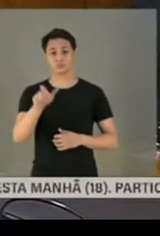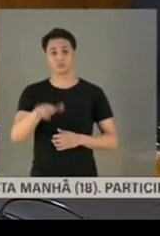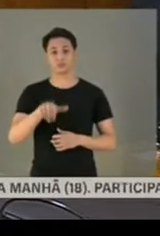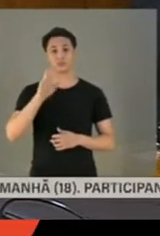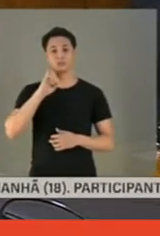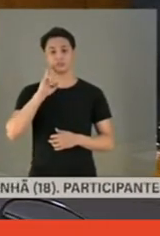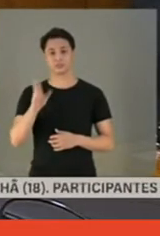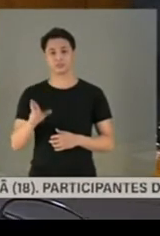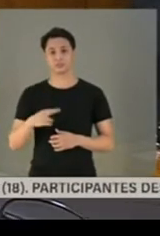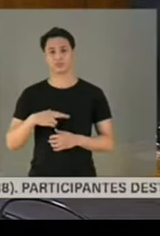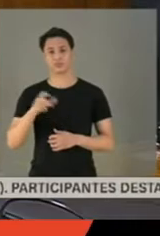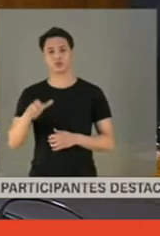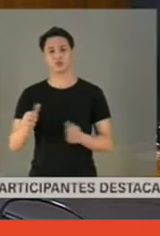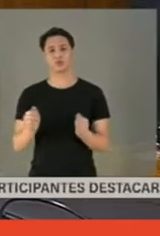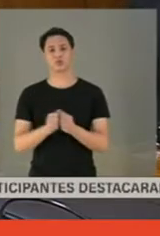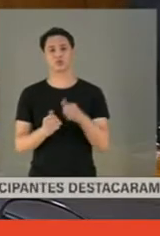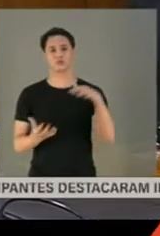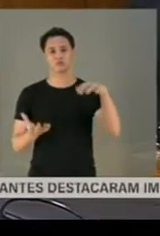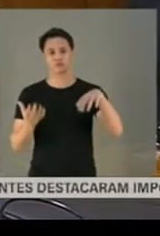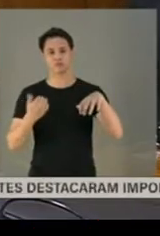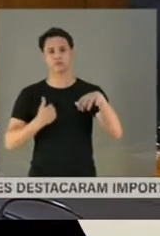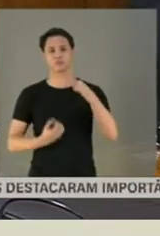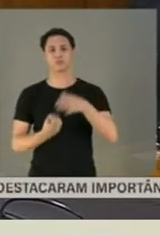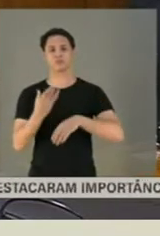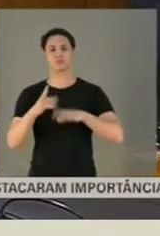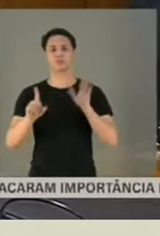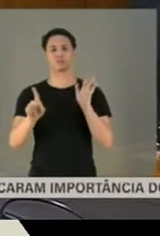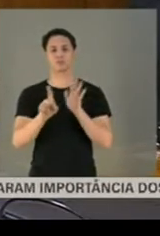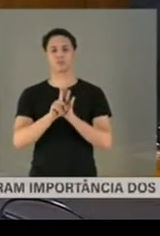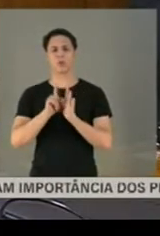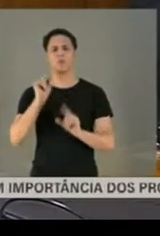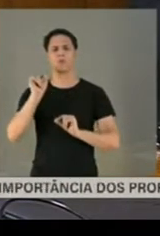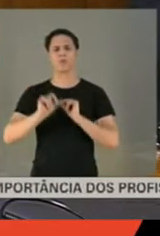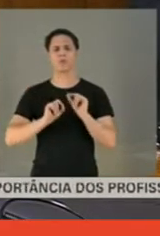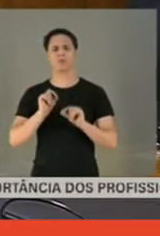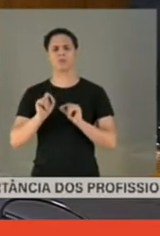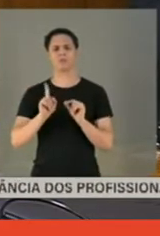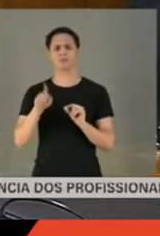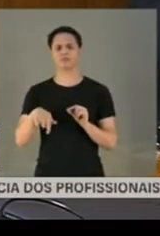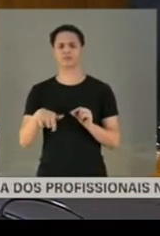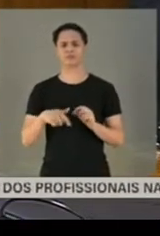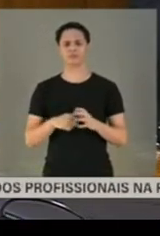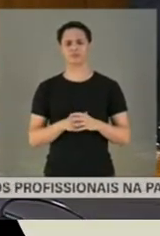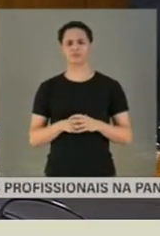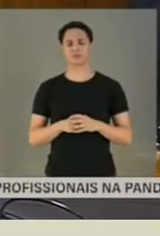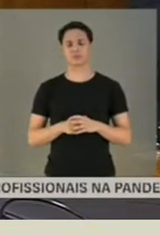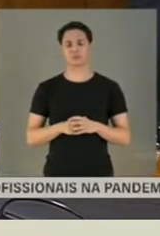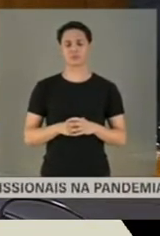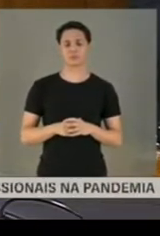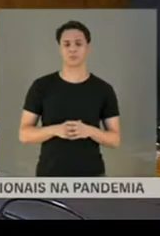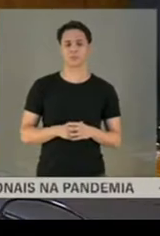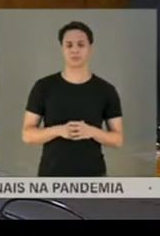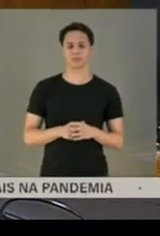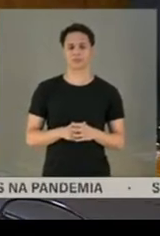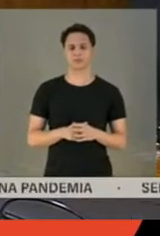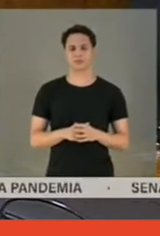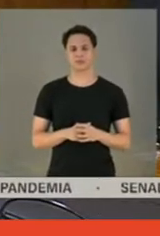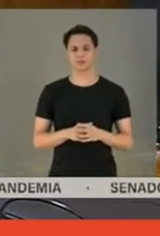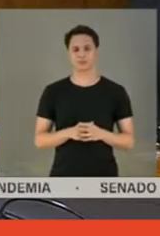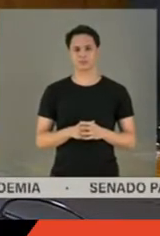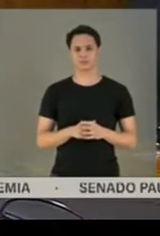constituem leis para efetivamente estabelecer